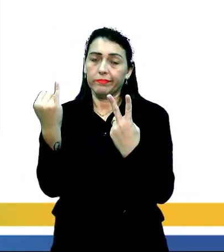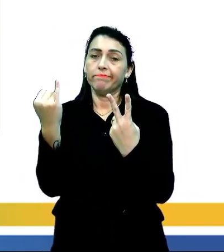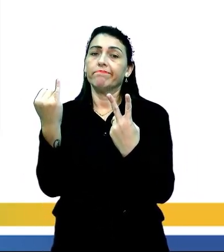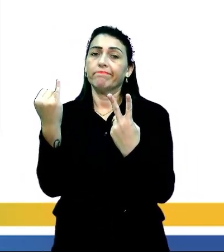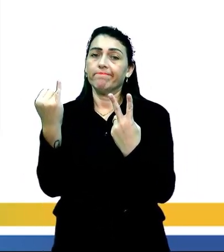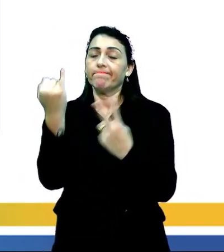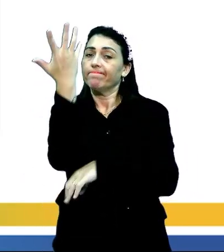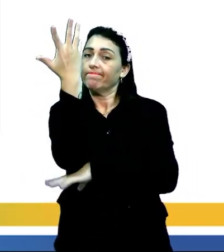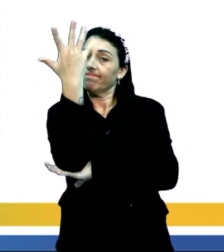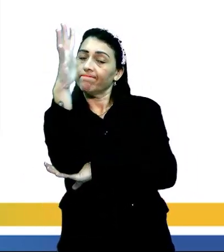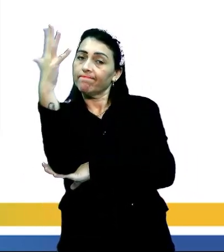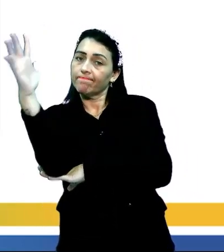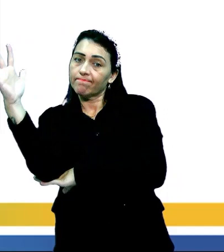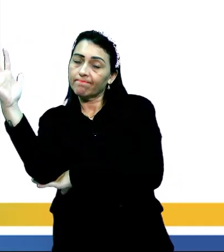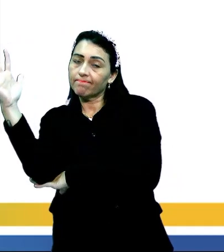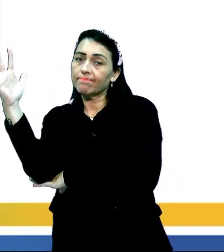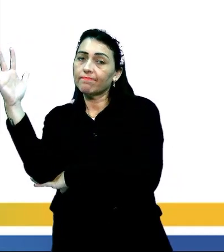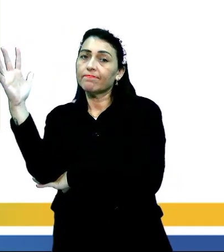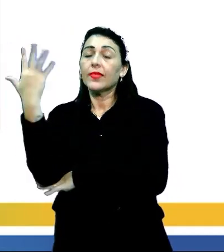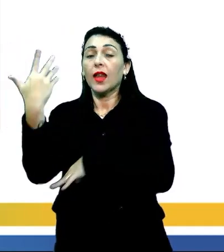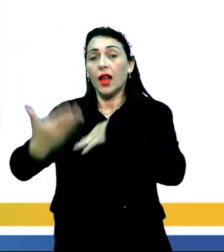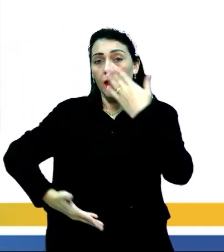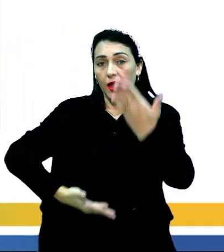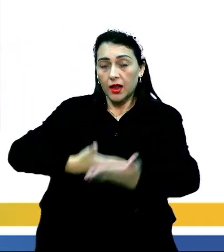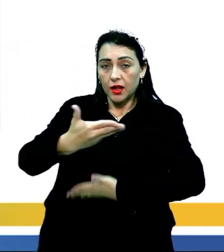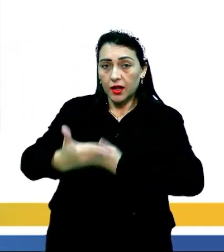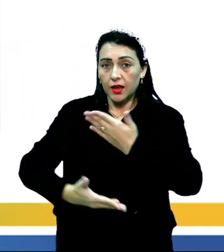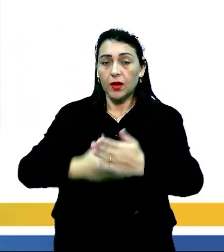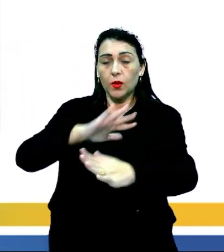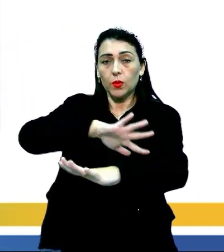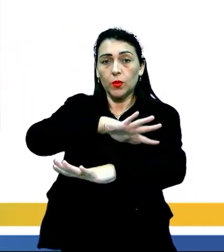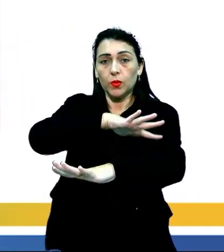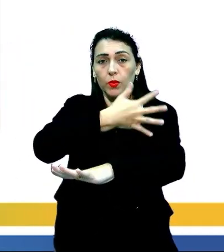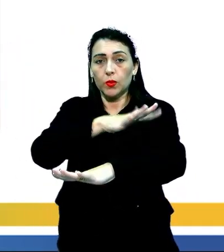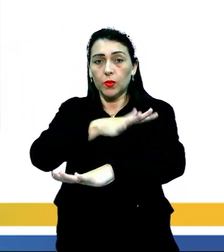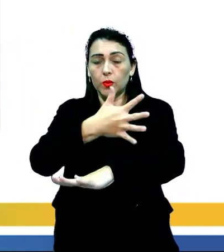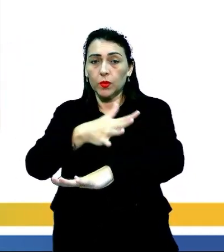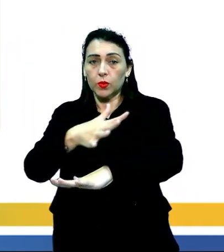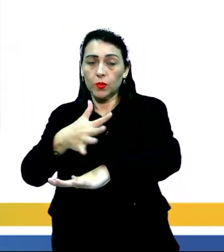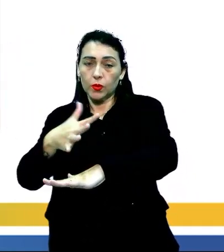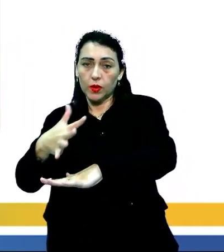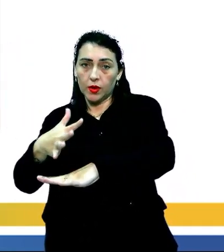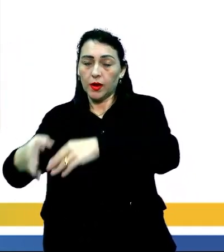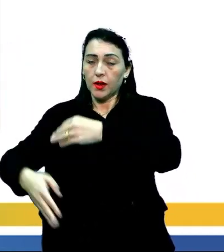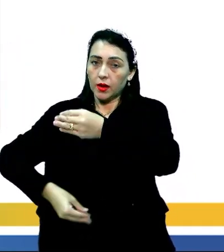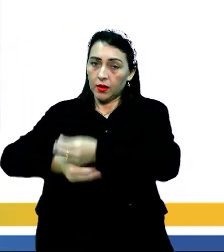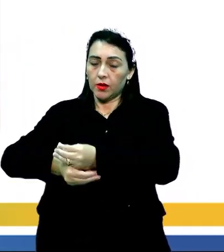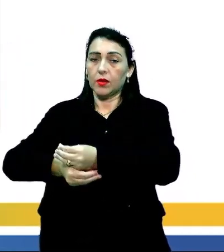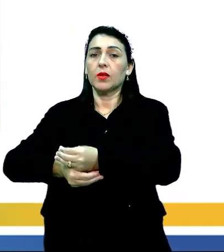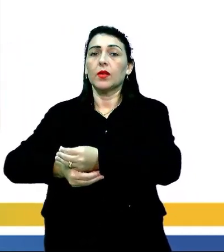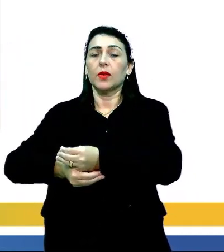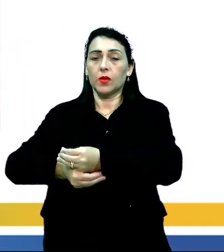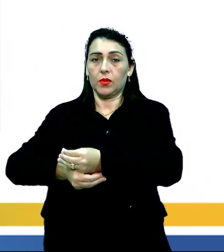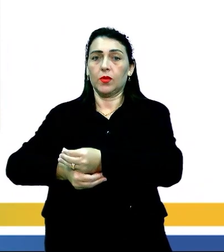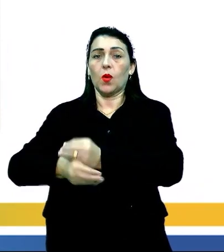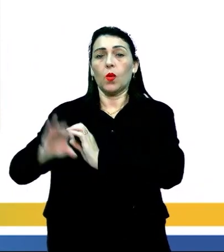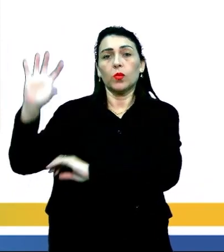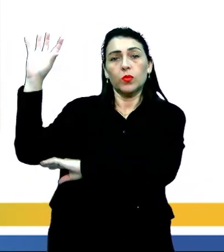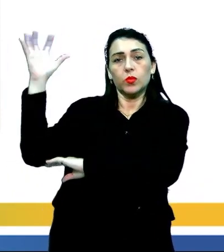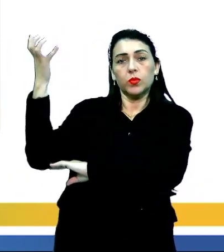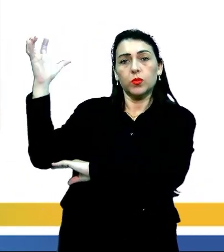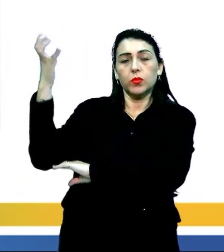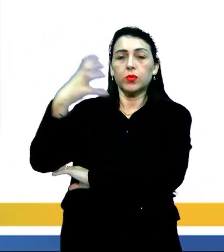da natureza. É justamente a relação do relevo, essa integração do relevo com os aspectos domínios